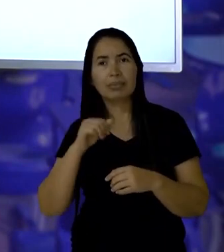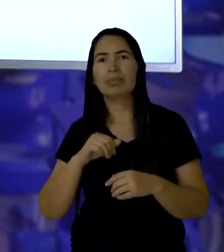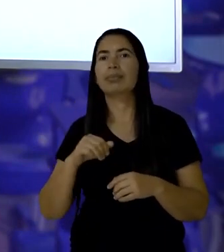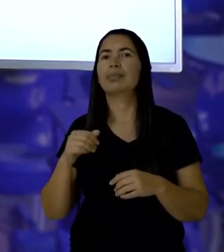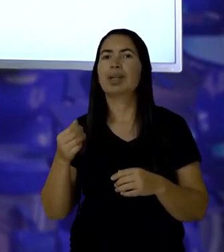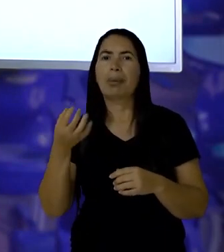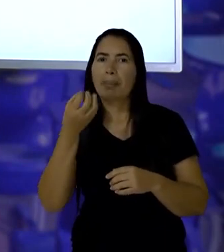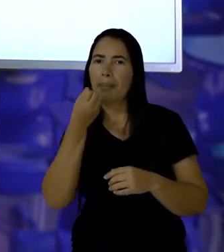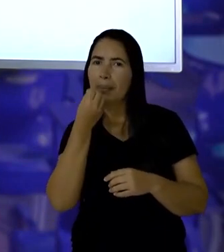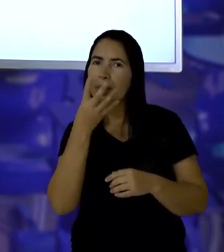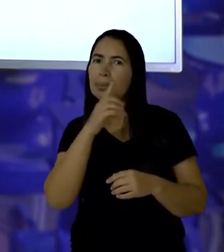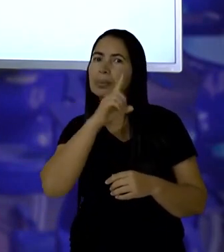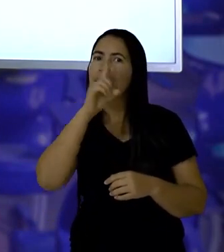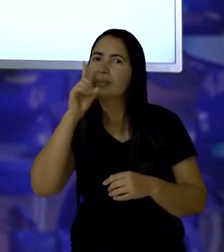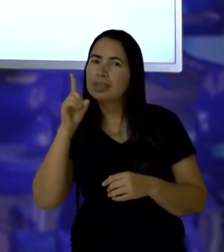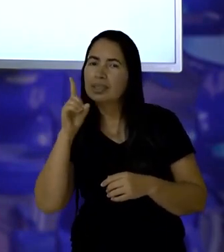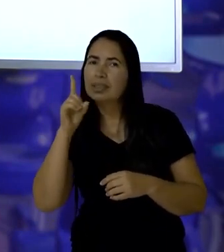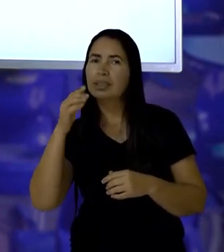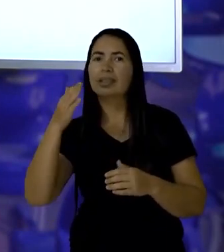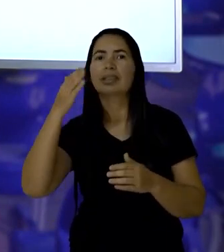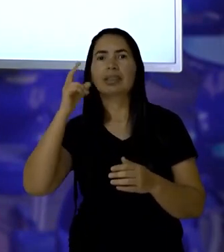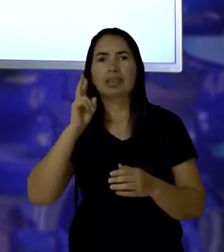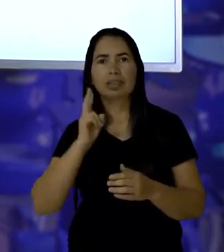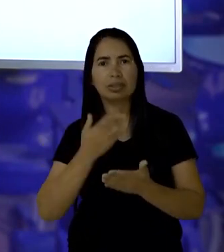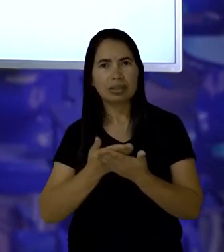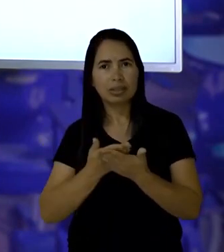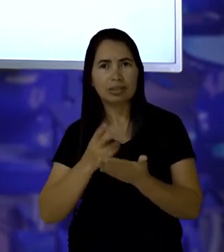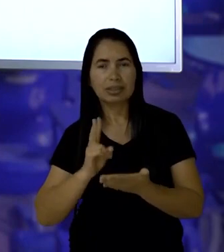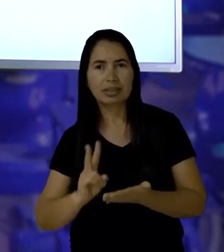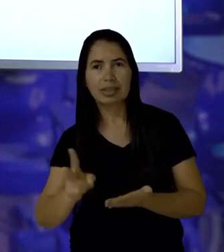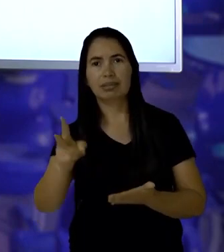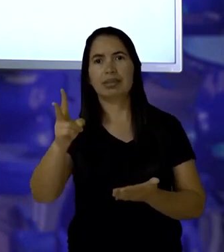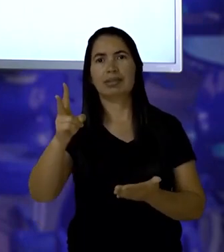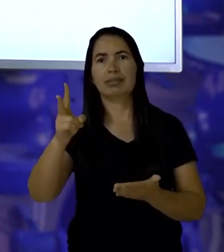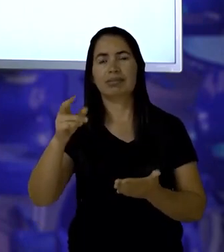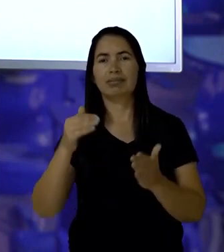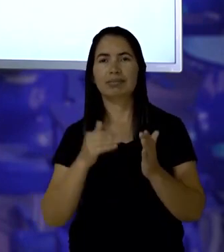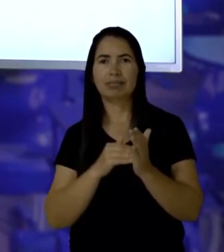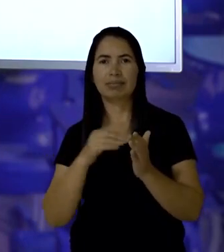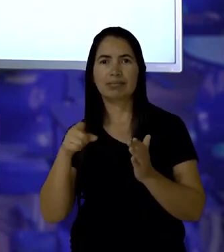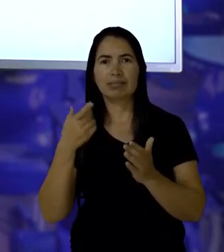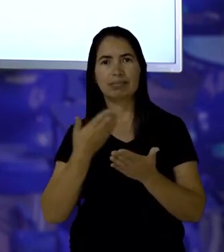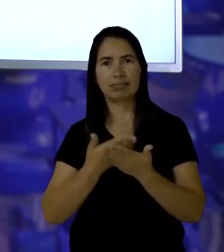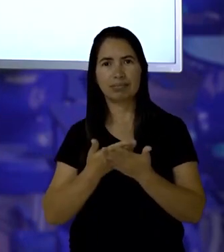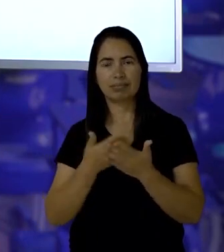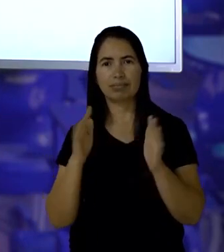só. Tenham um excelente dia. Continuem estudando muito e até a próxima aula.